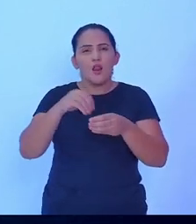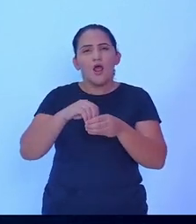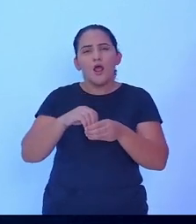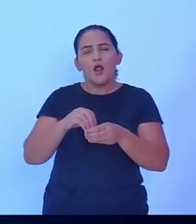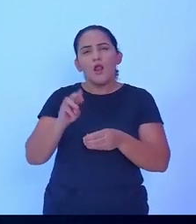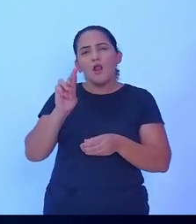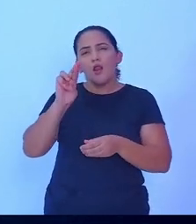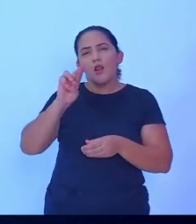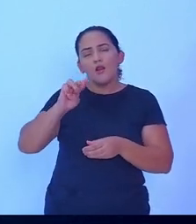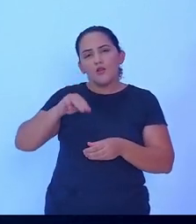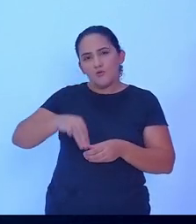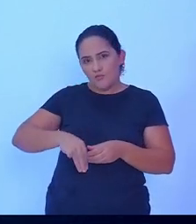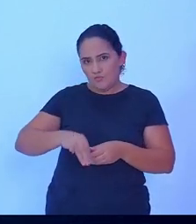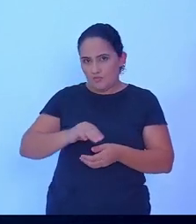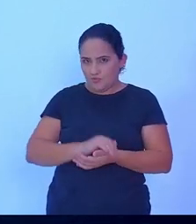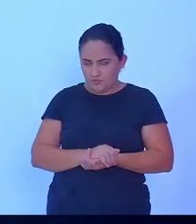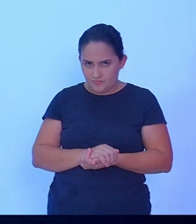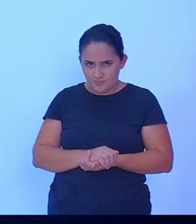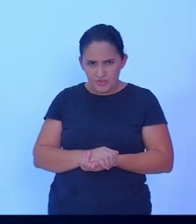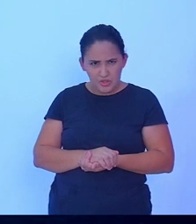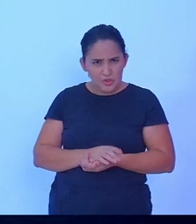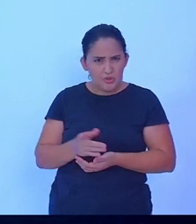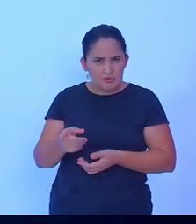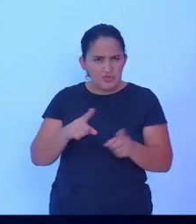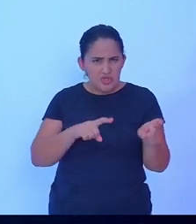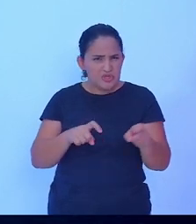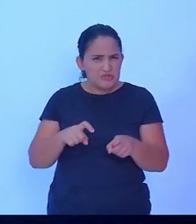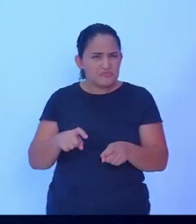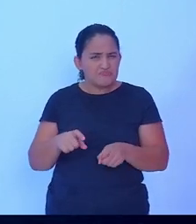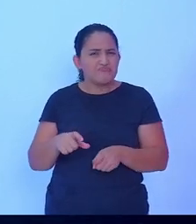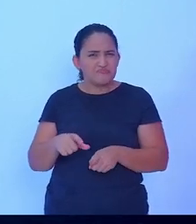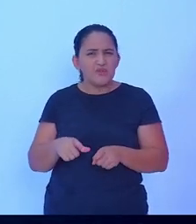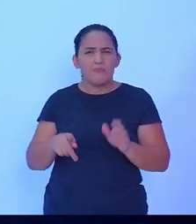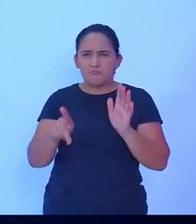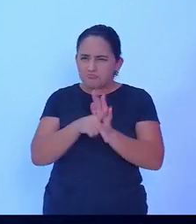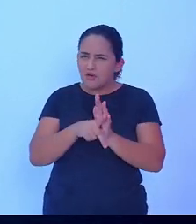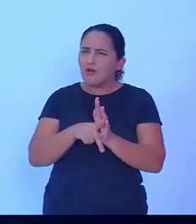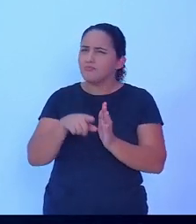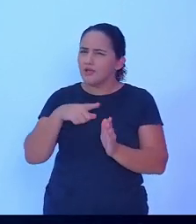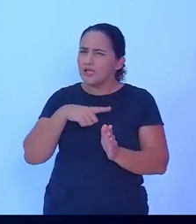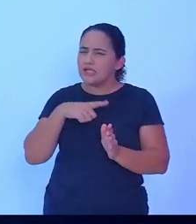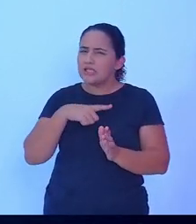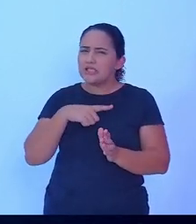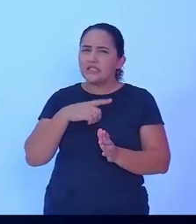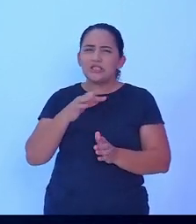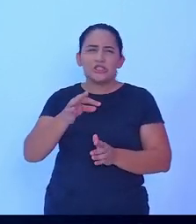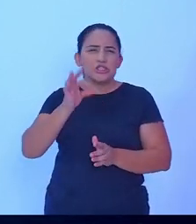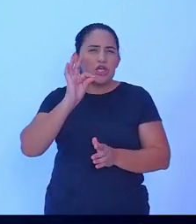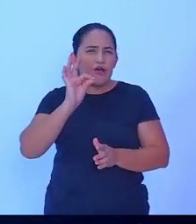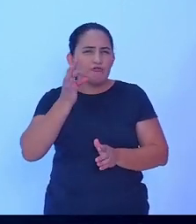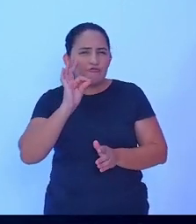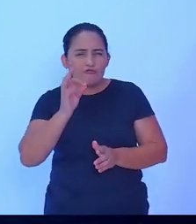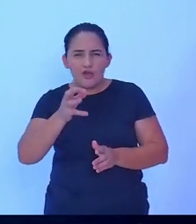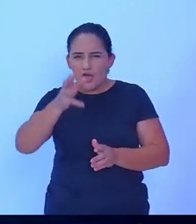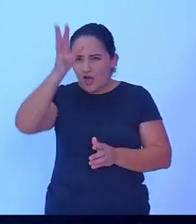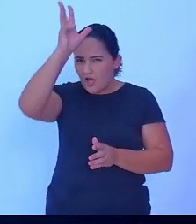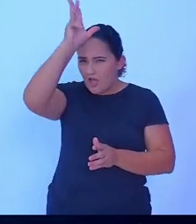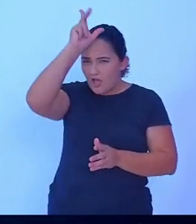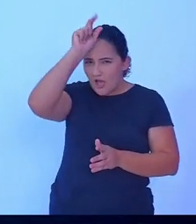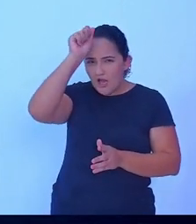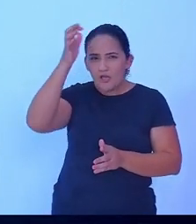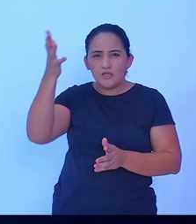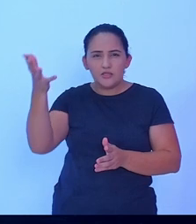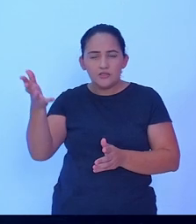eu diversifiquei minha propriedade em café, granja, frangos de corte